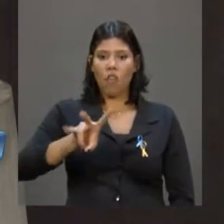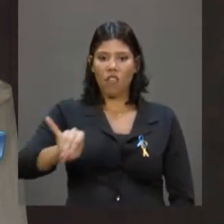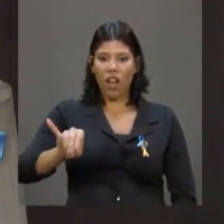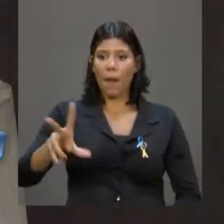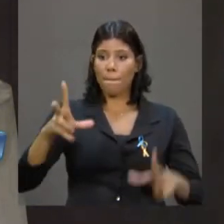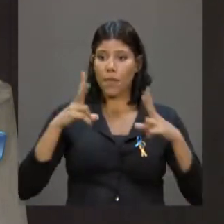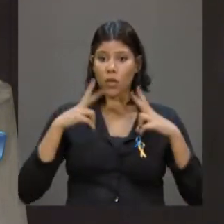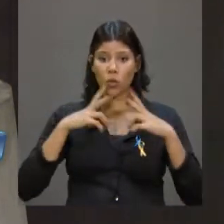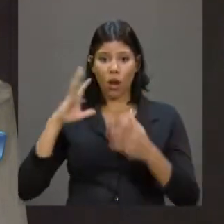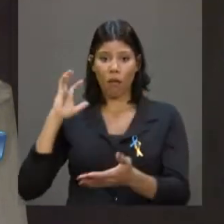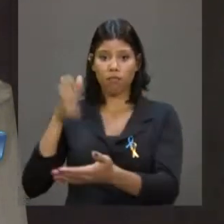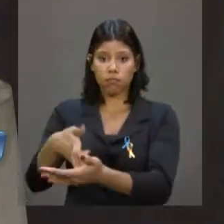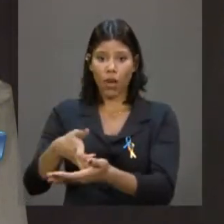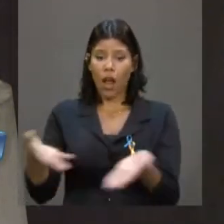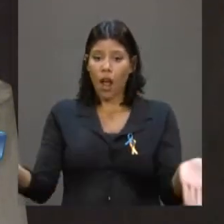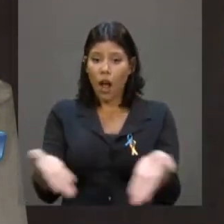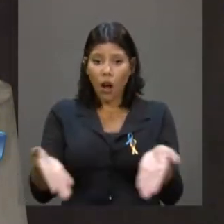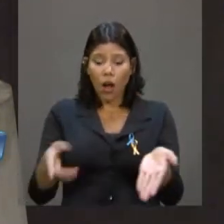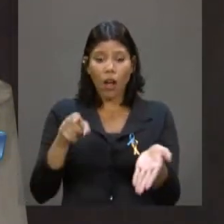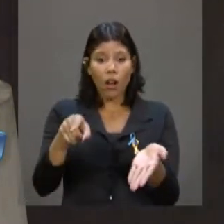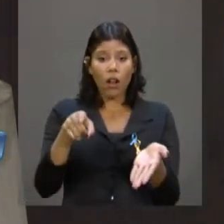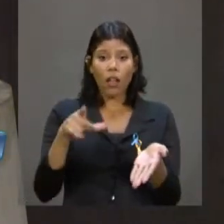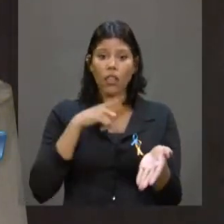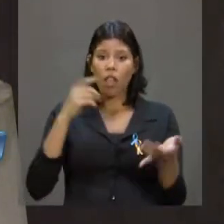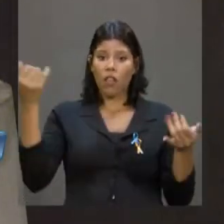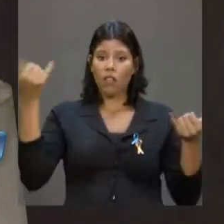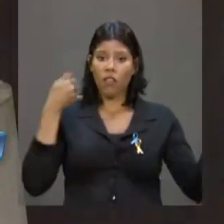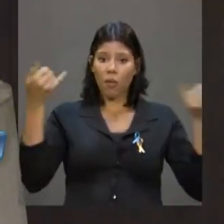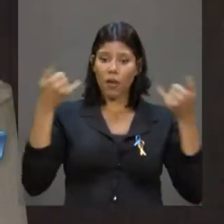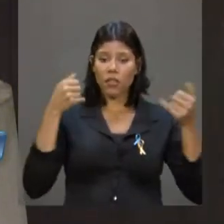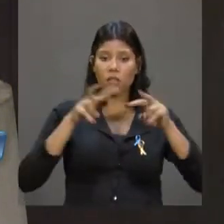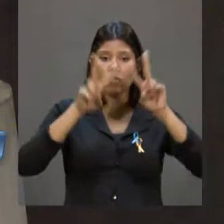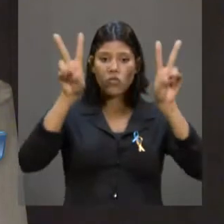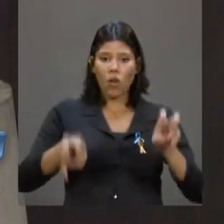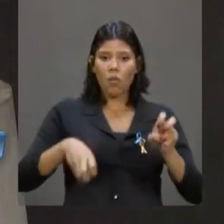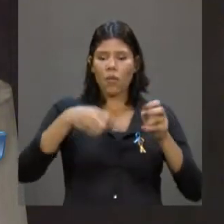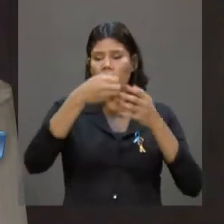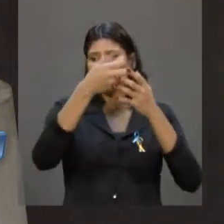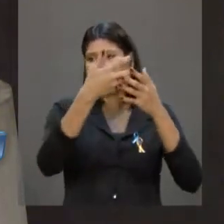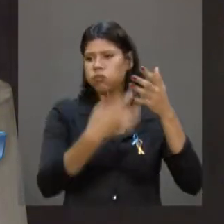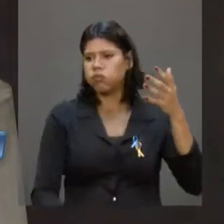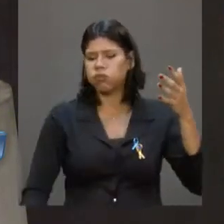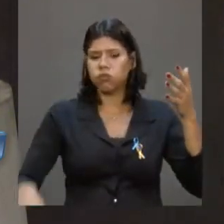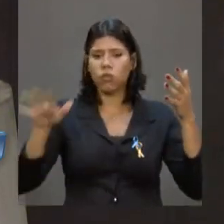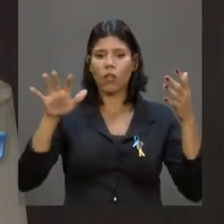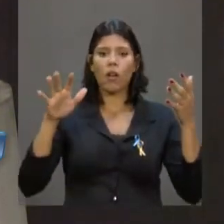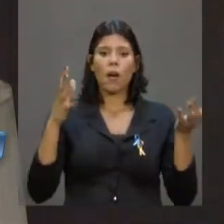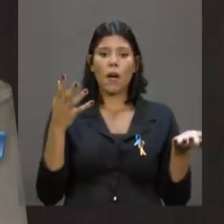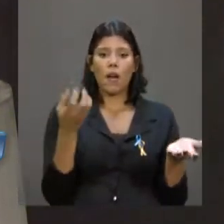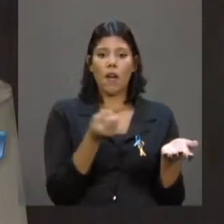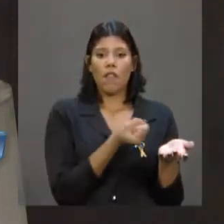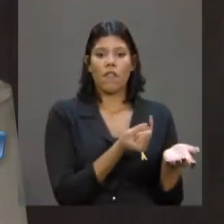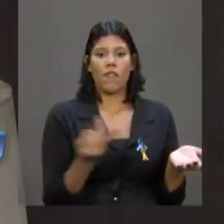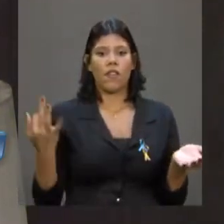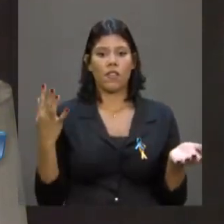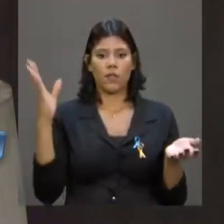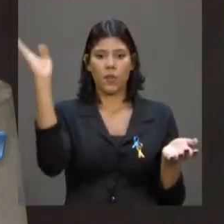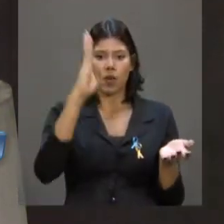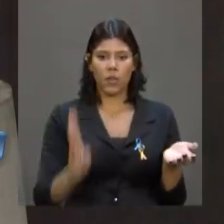Serpro, ele detém informações sobre milhões de brasileiros. Informações que são delicadas.